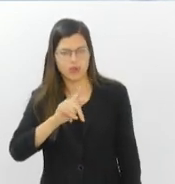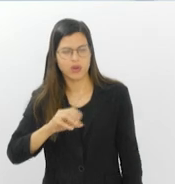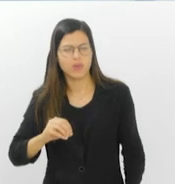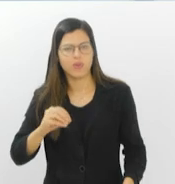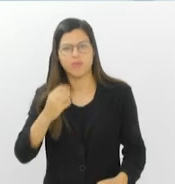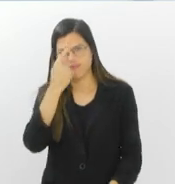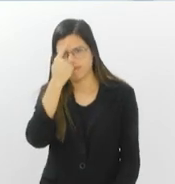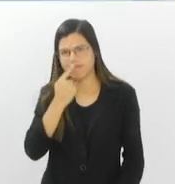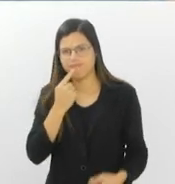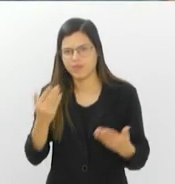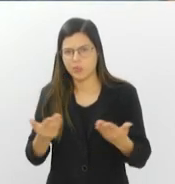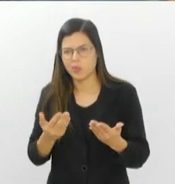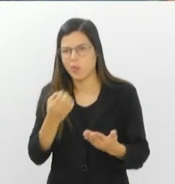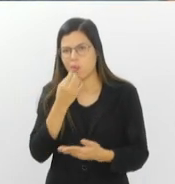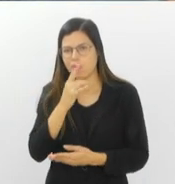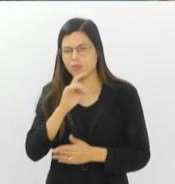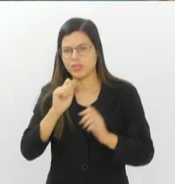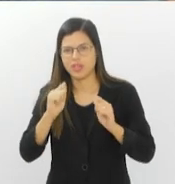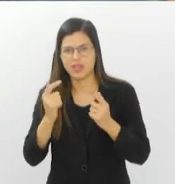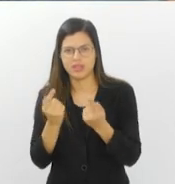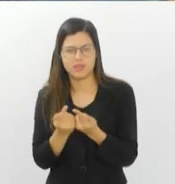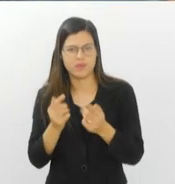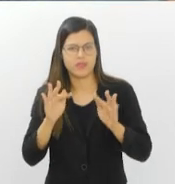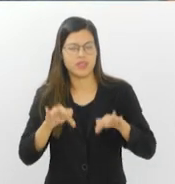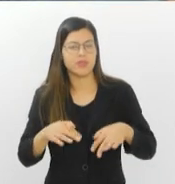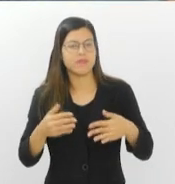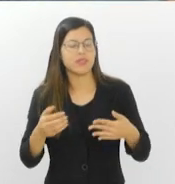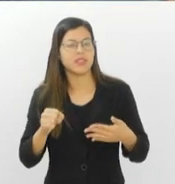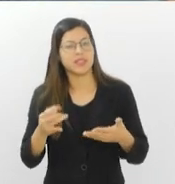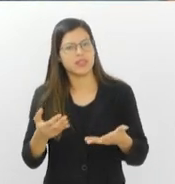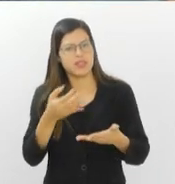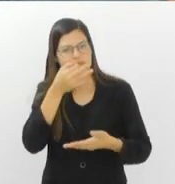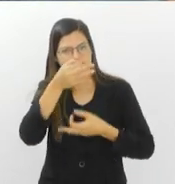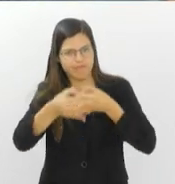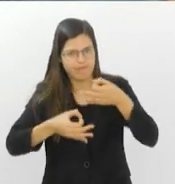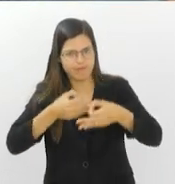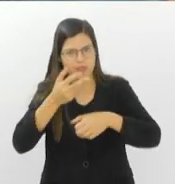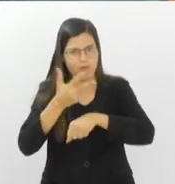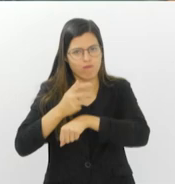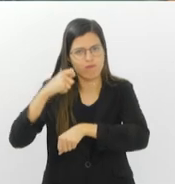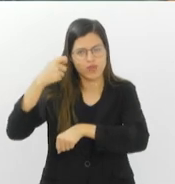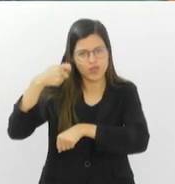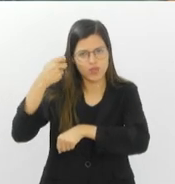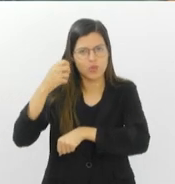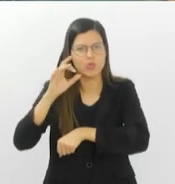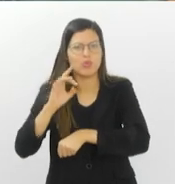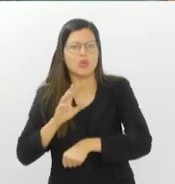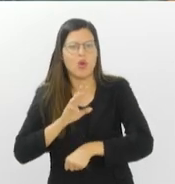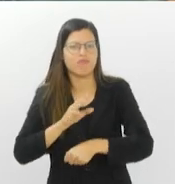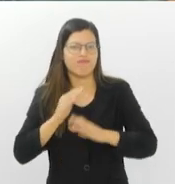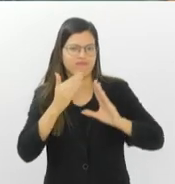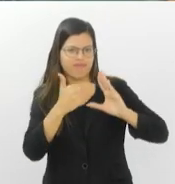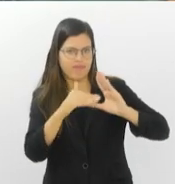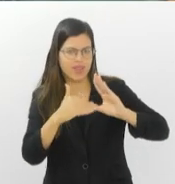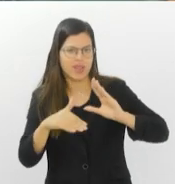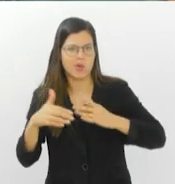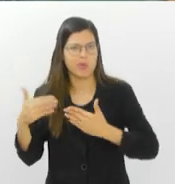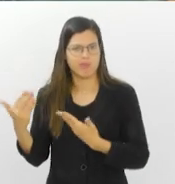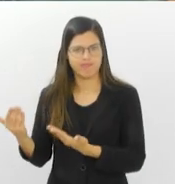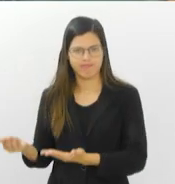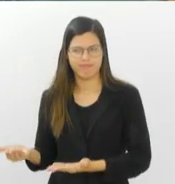hoje O Bom Dia Alerje termina aqui se você quiser enviar sugestões ou vídeos aí da sua cidade é só acessar nosso e-mail tvalerja, arroba,